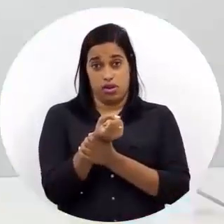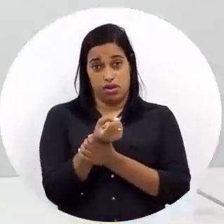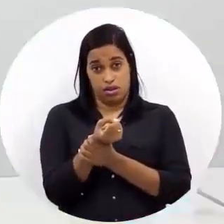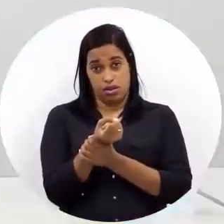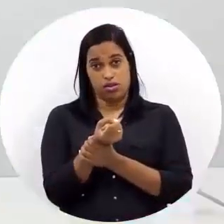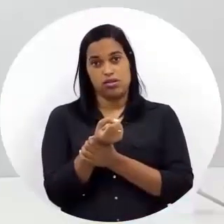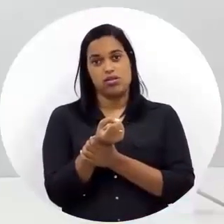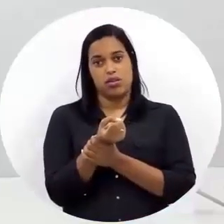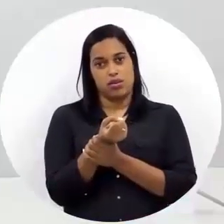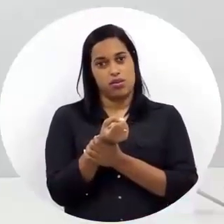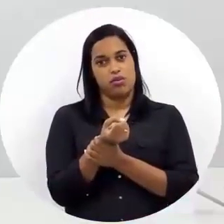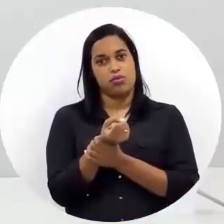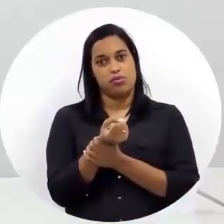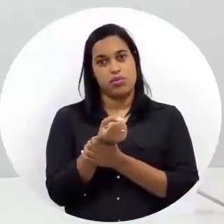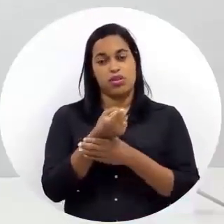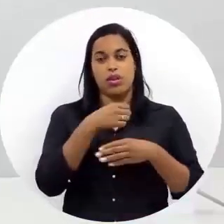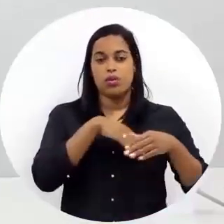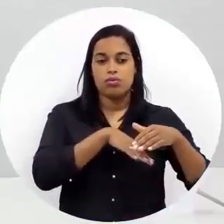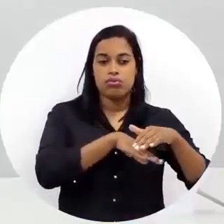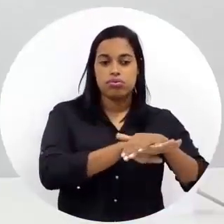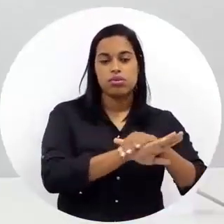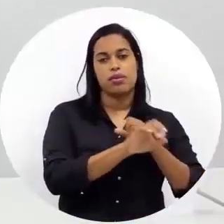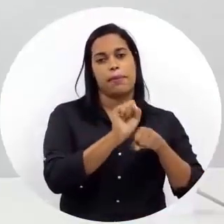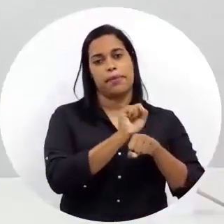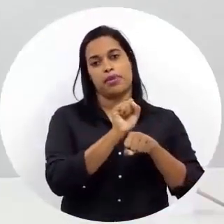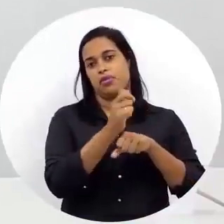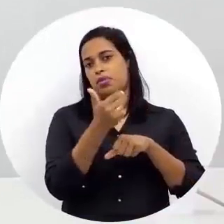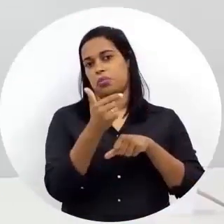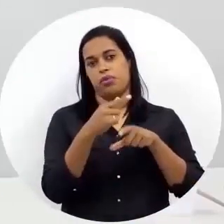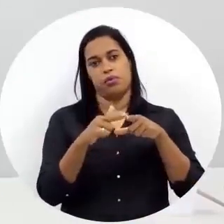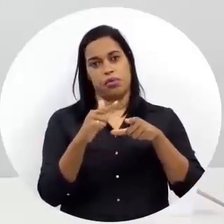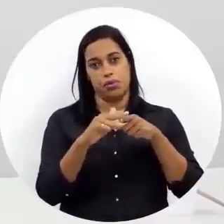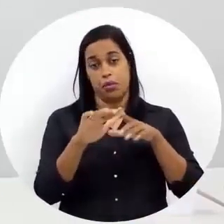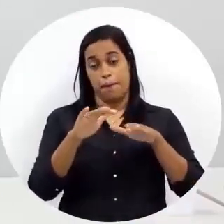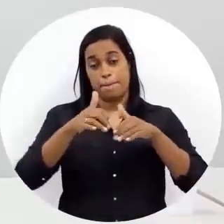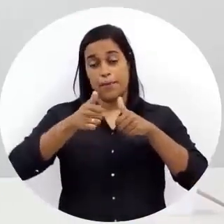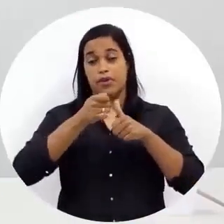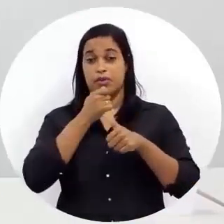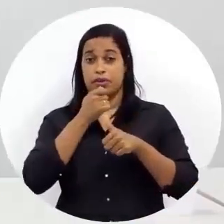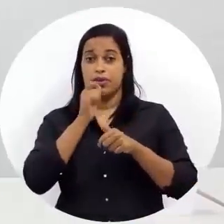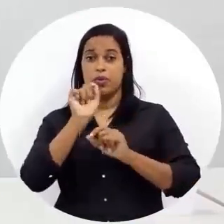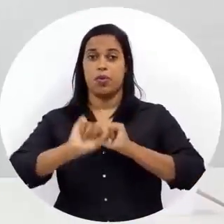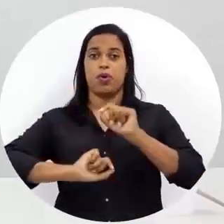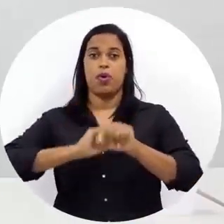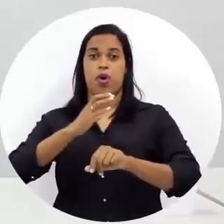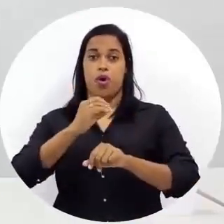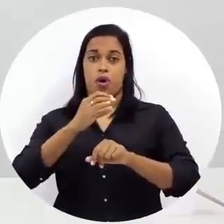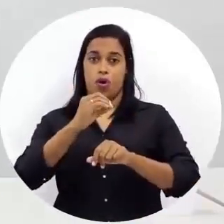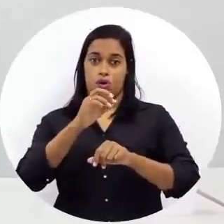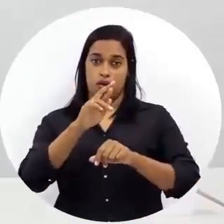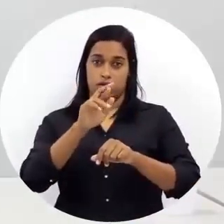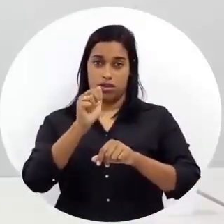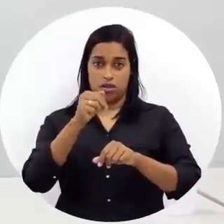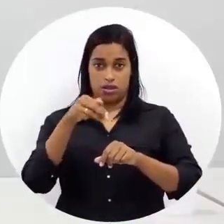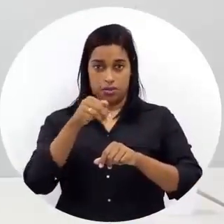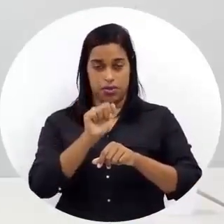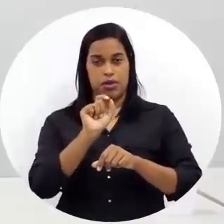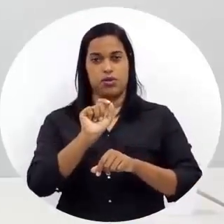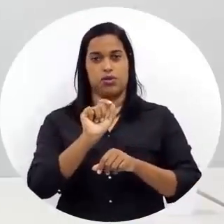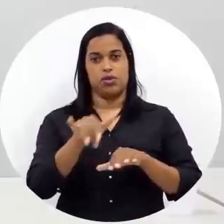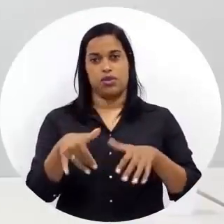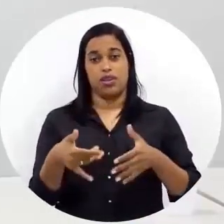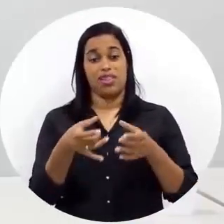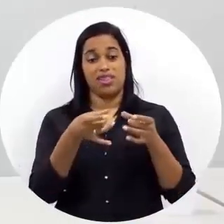sustentação, um veículo pode estacionar sem problema, né? E outra, o melhor ainda, o copograma ele